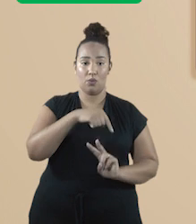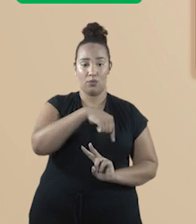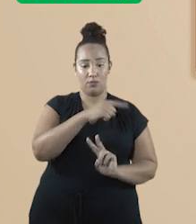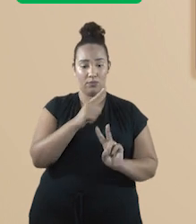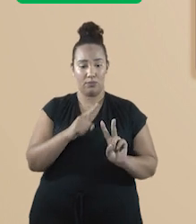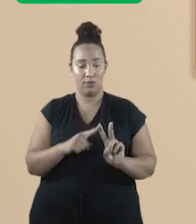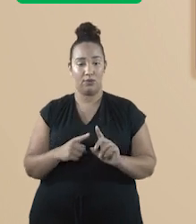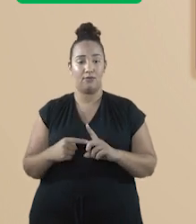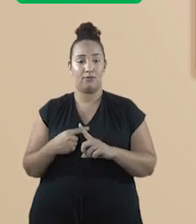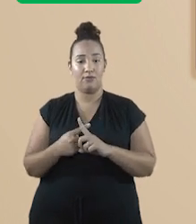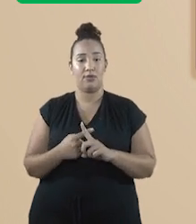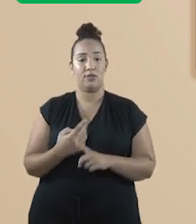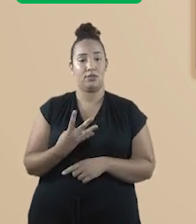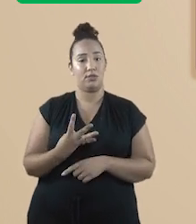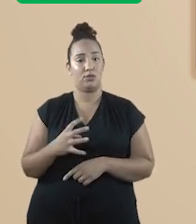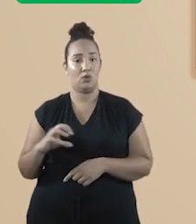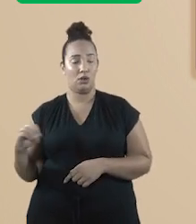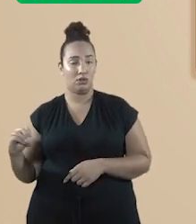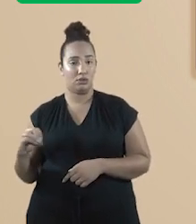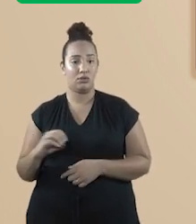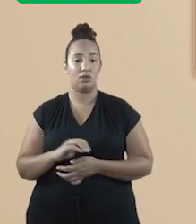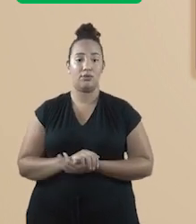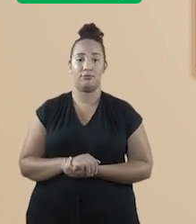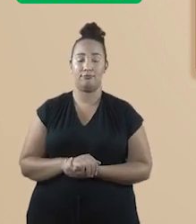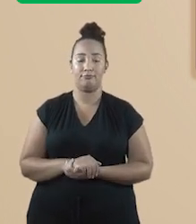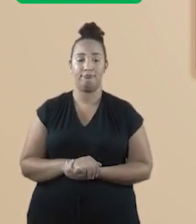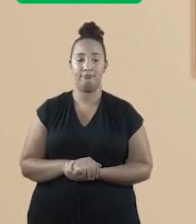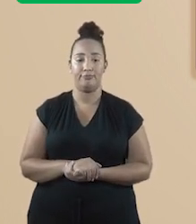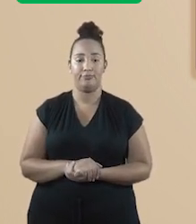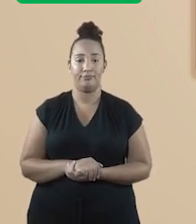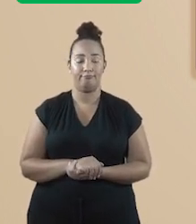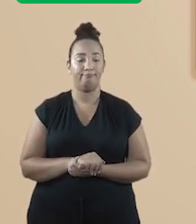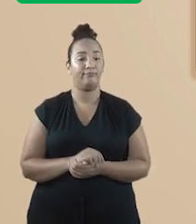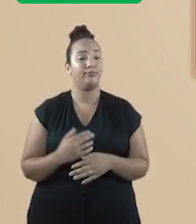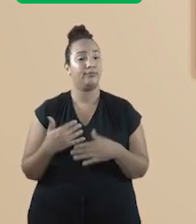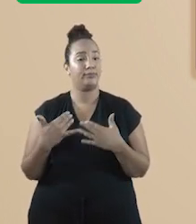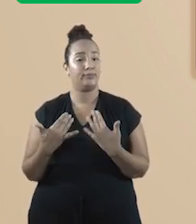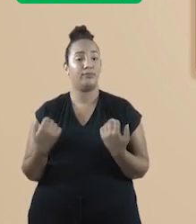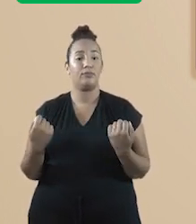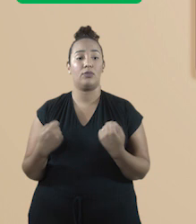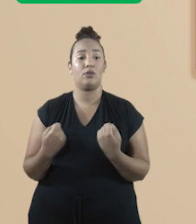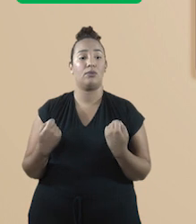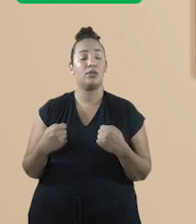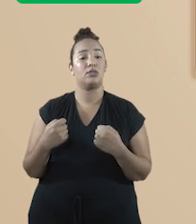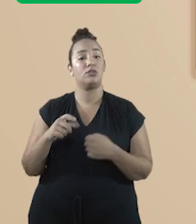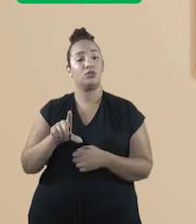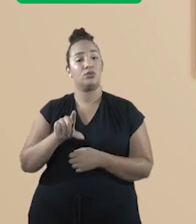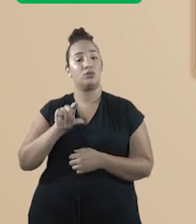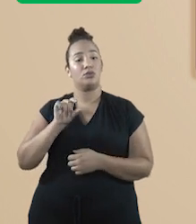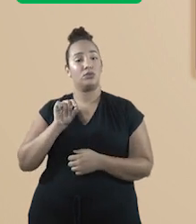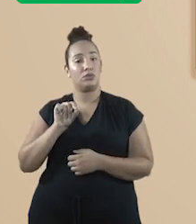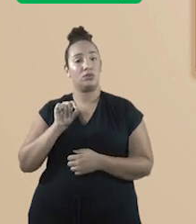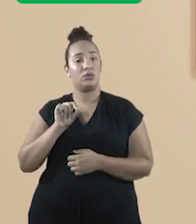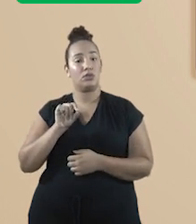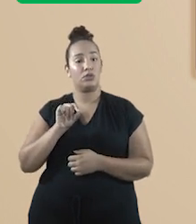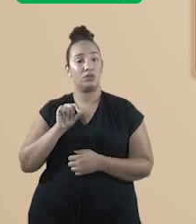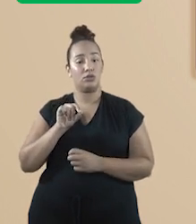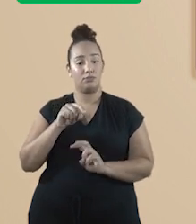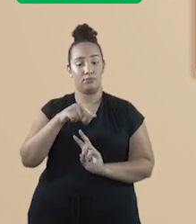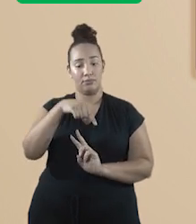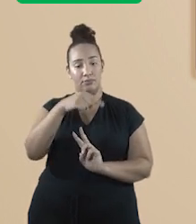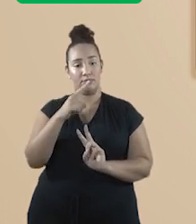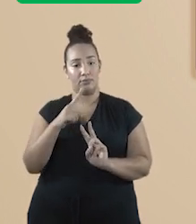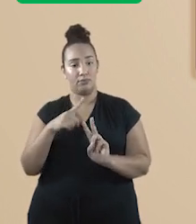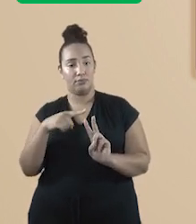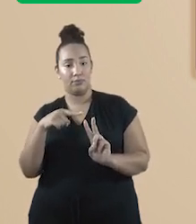vezes 400. Aqui, precisamos escolher um valor para arredondar